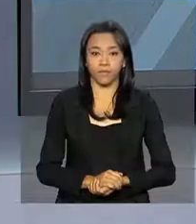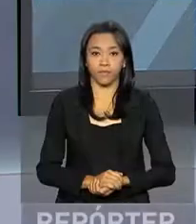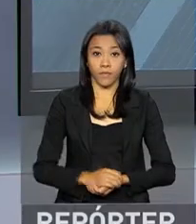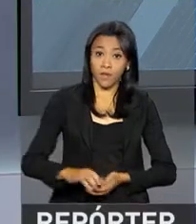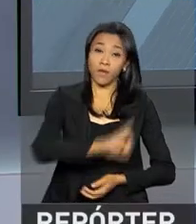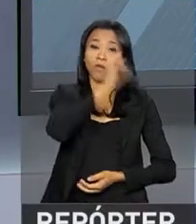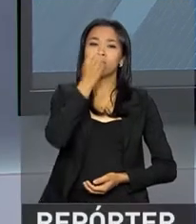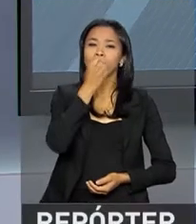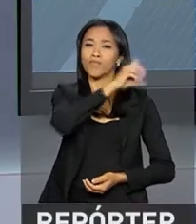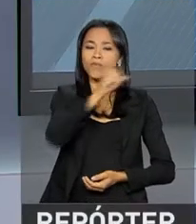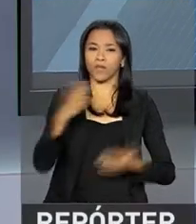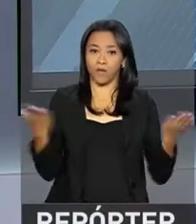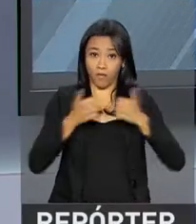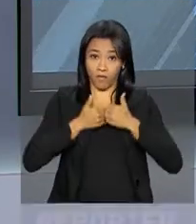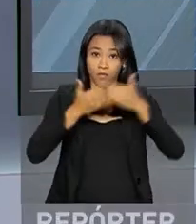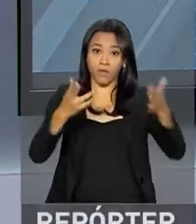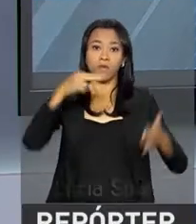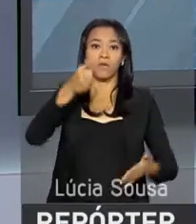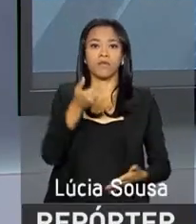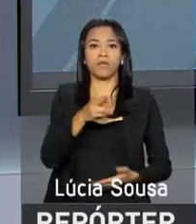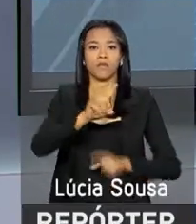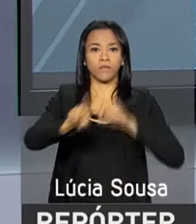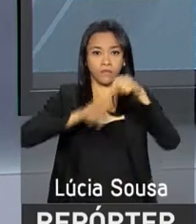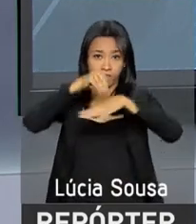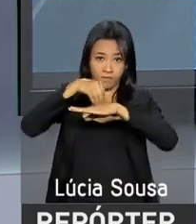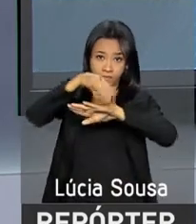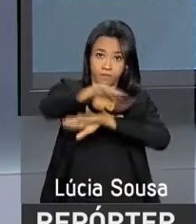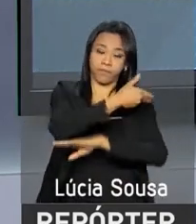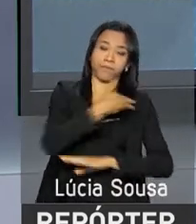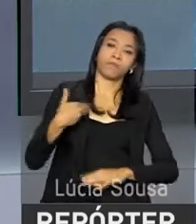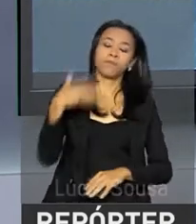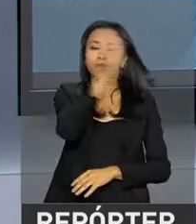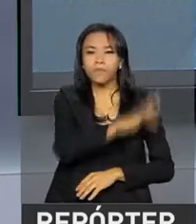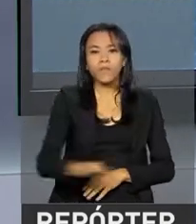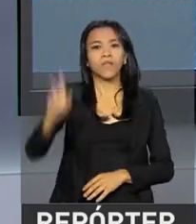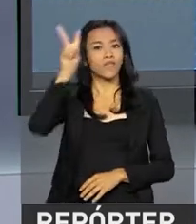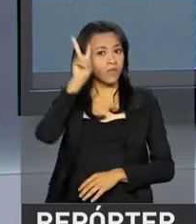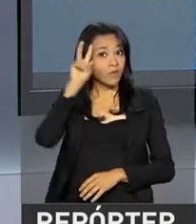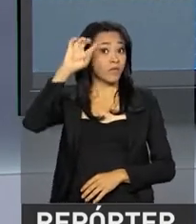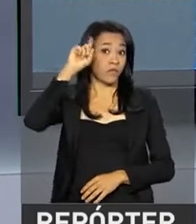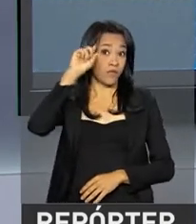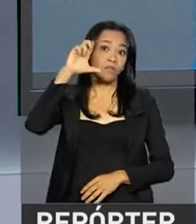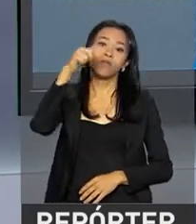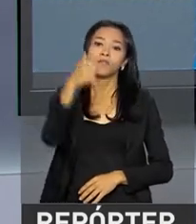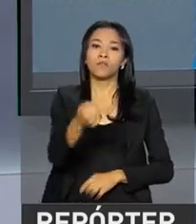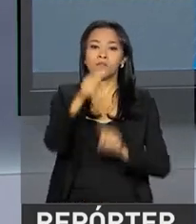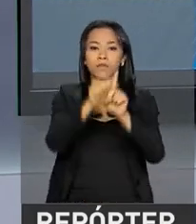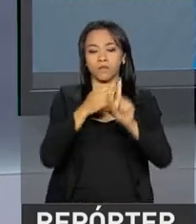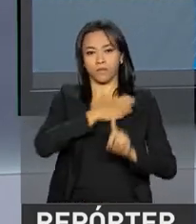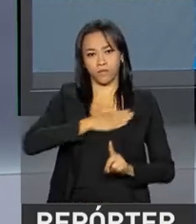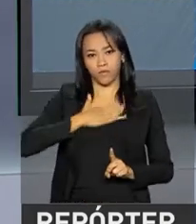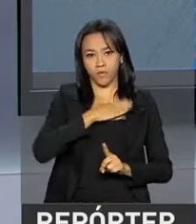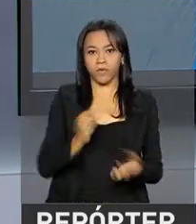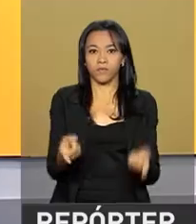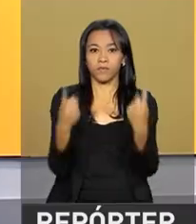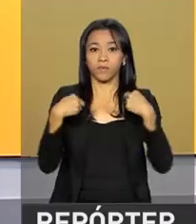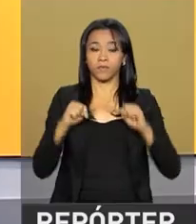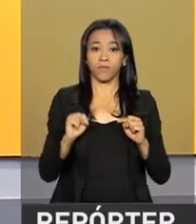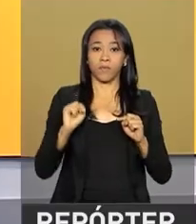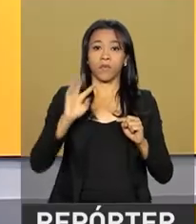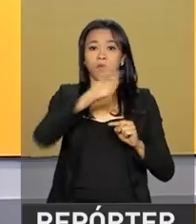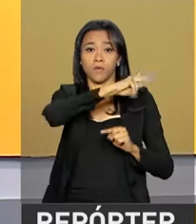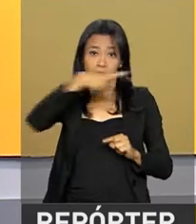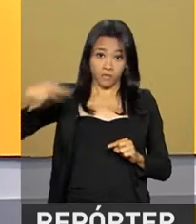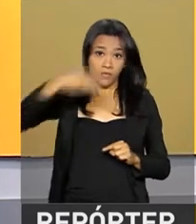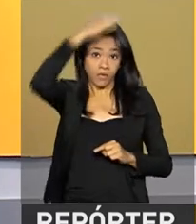Olá, bom dia. Começa agora o Repórter NBR com as notícias do Governo Federal desta segunda-feira, 7 de agosto. O